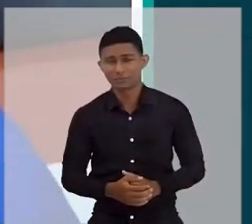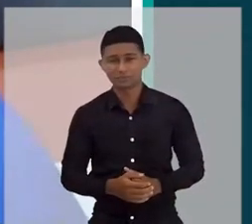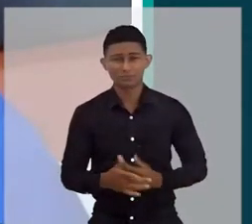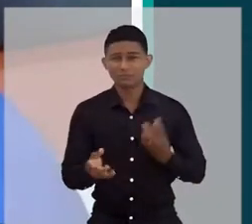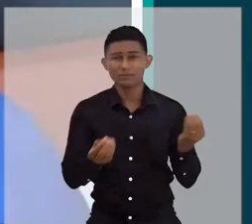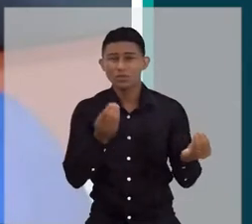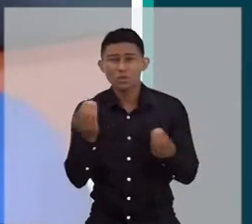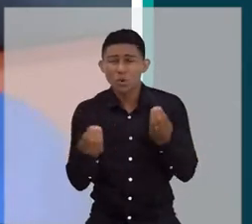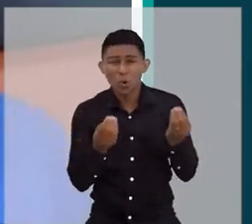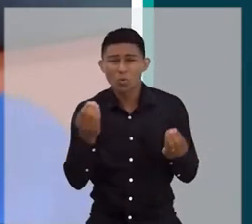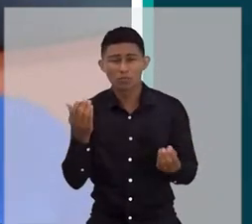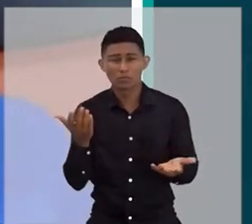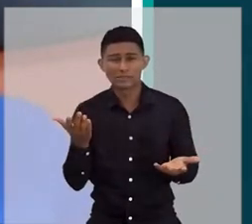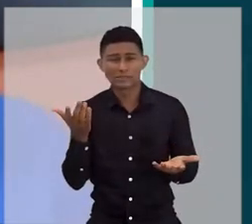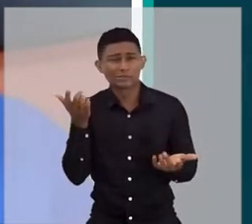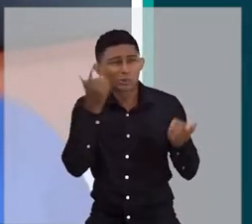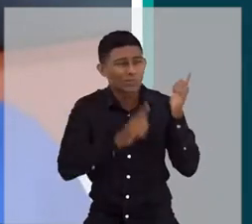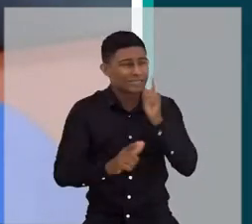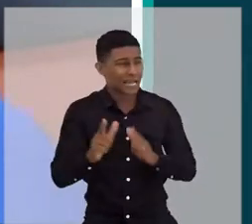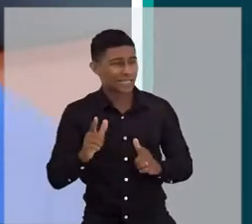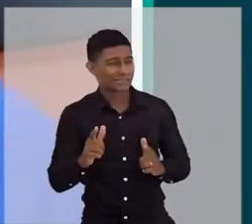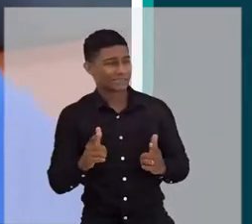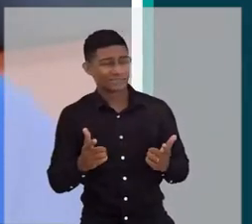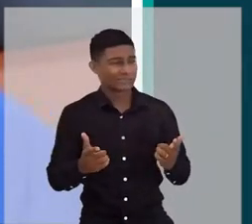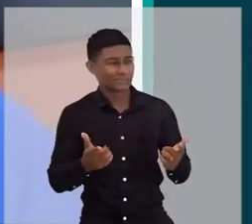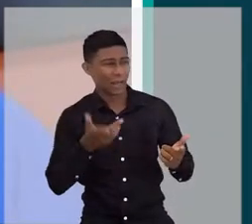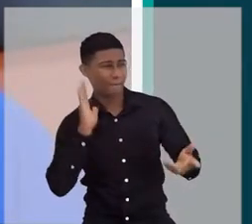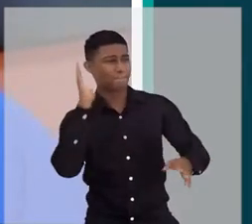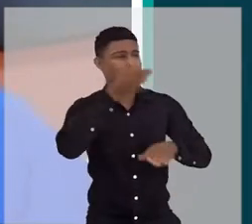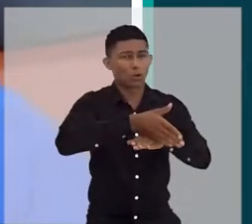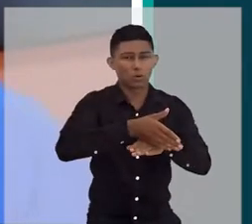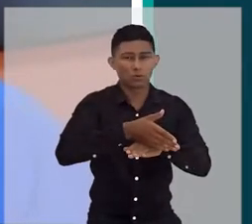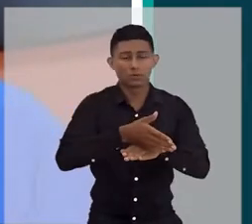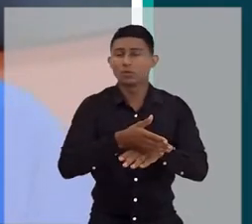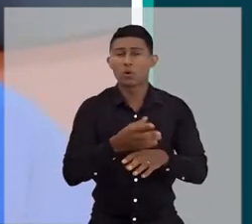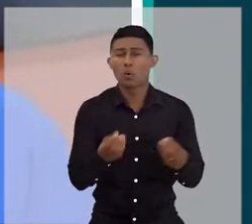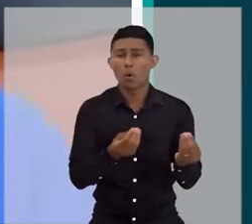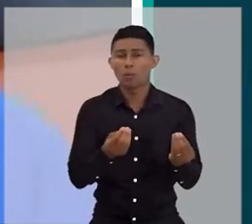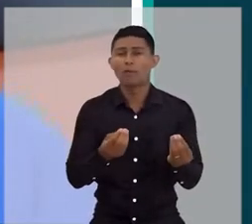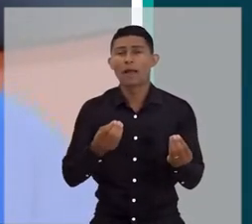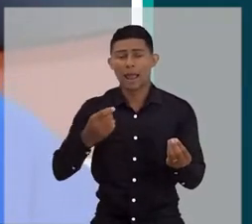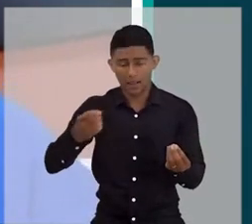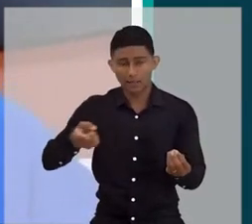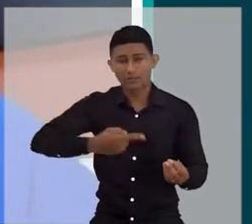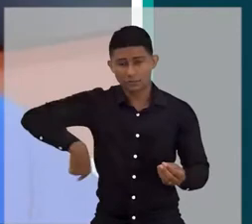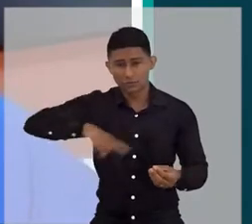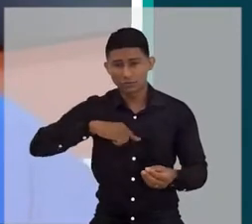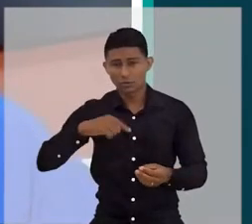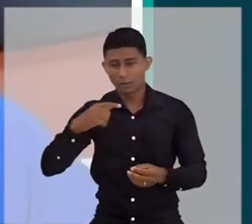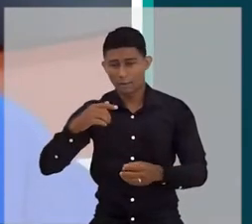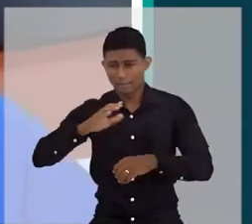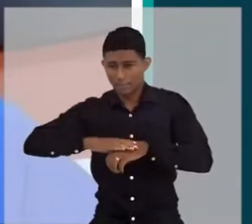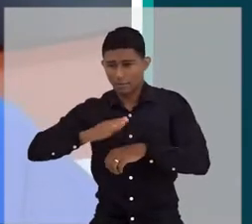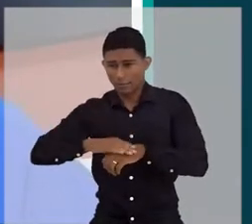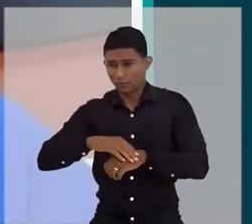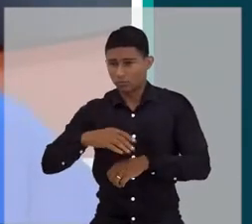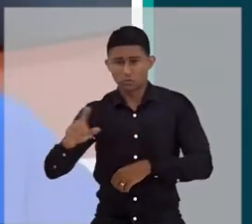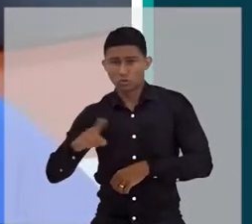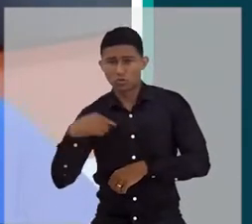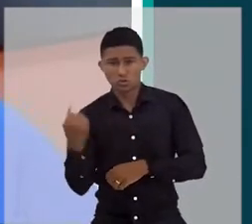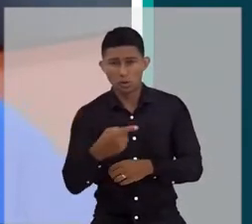O que a gente pode fazer para trabalhar a favor disso? é construir nossos conteúdos,